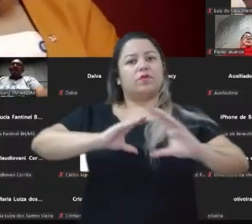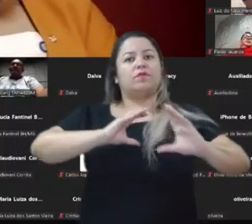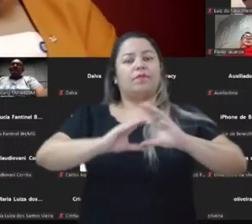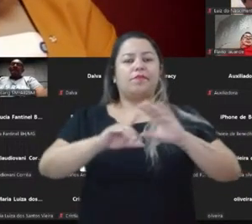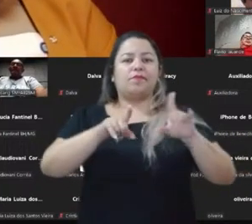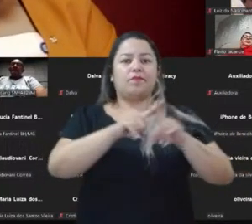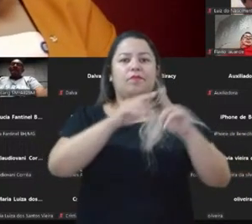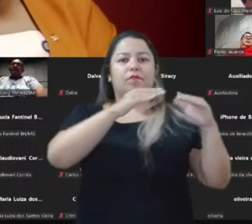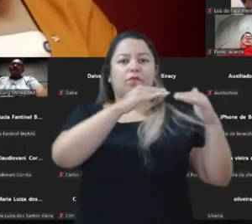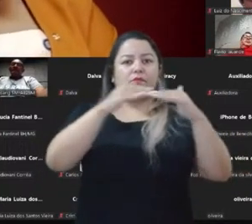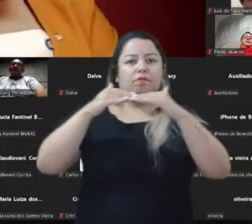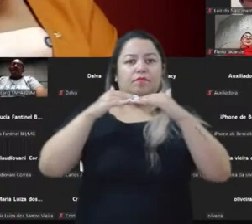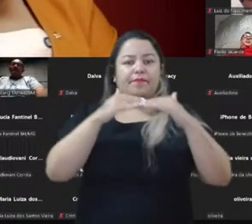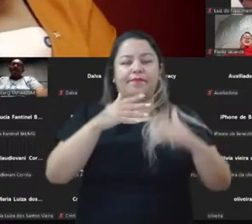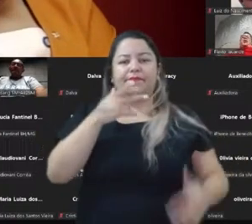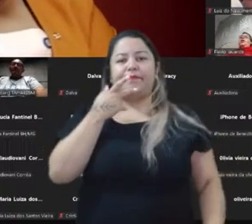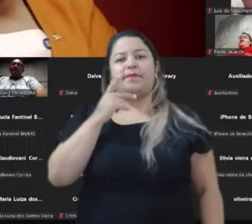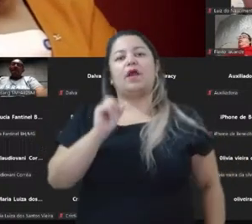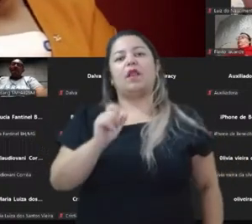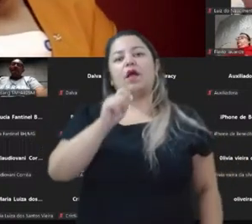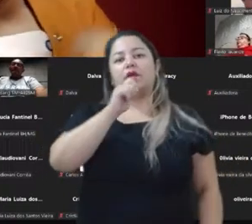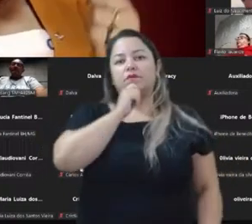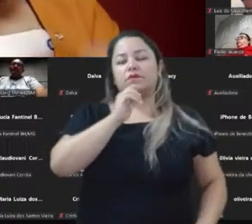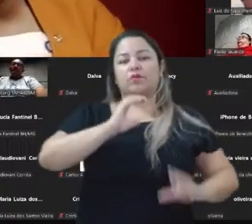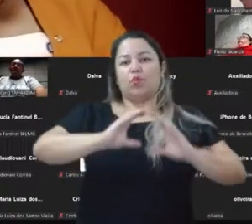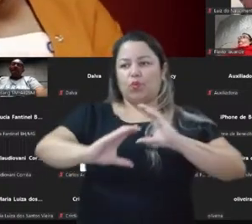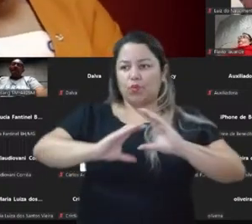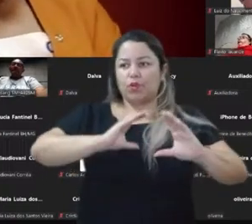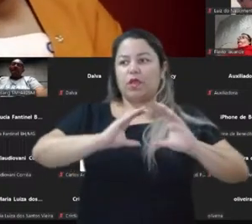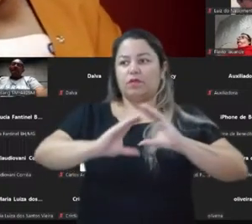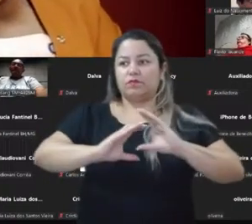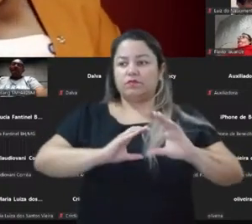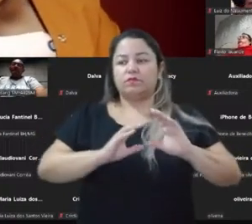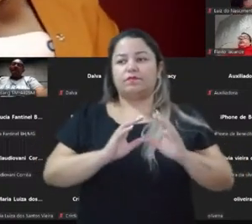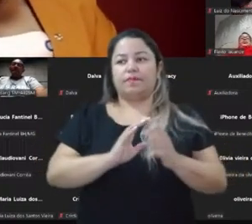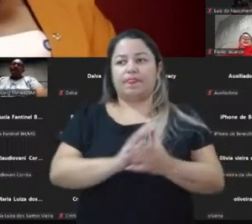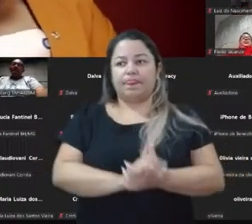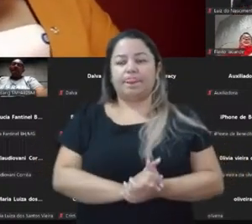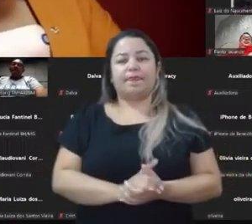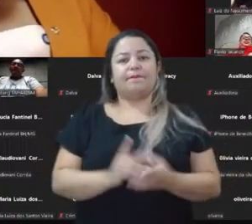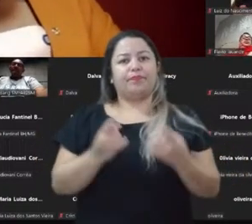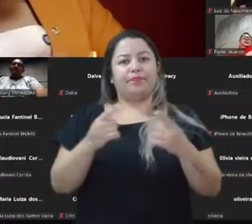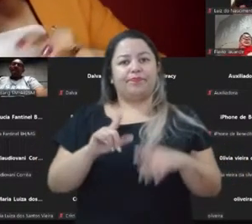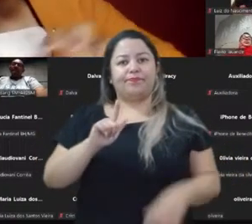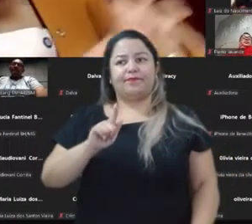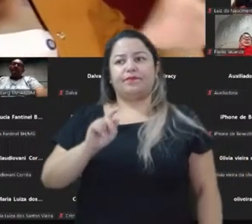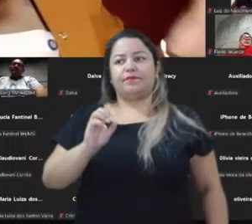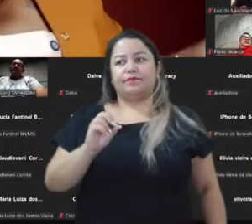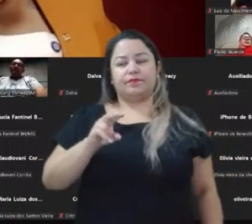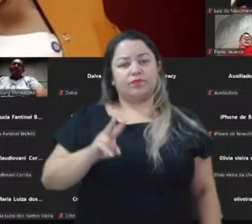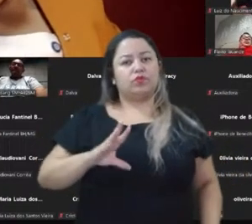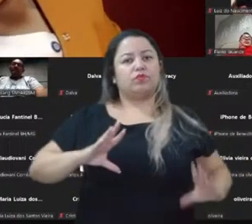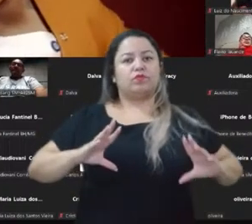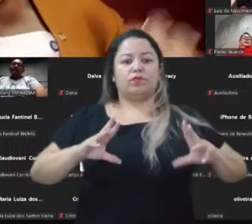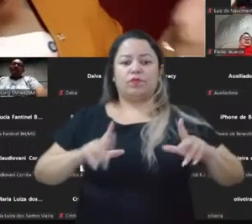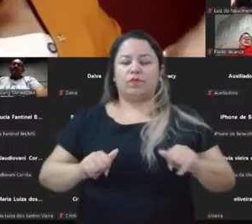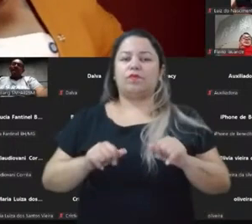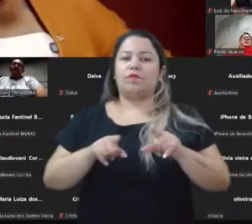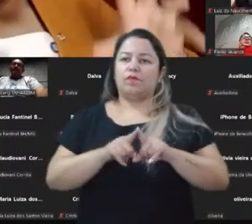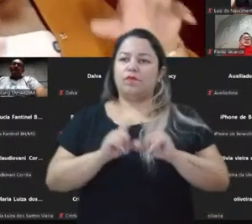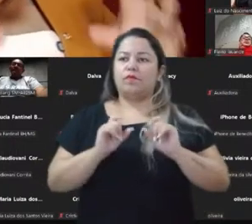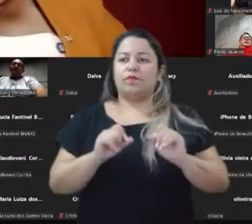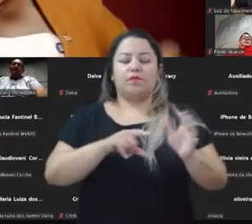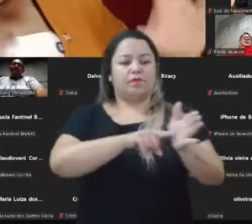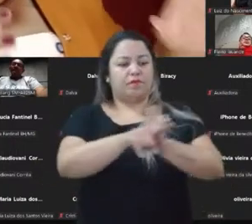disputa de narrativa ainda é a comunicação institucional.gov quando todos os índices e